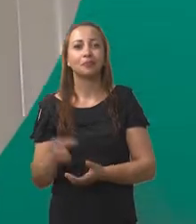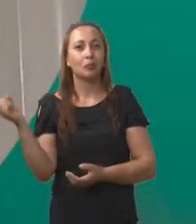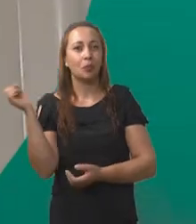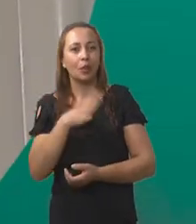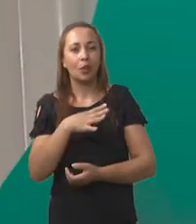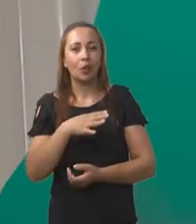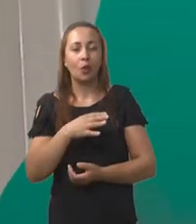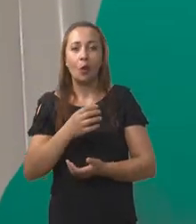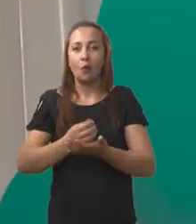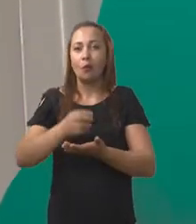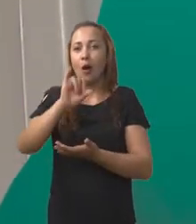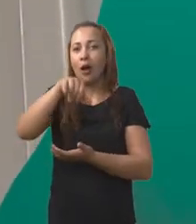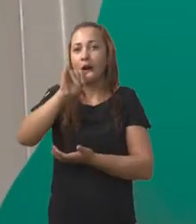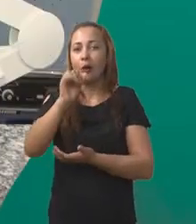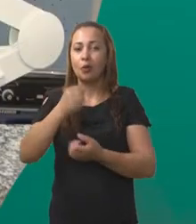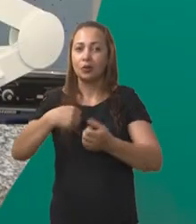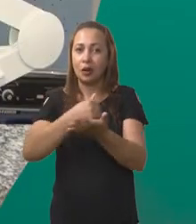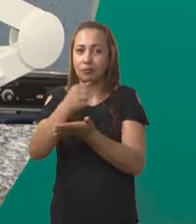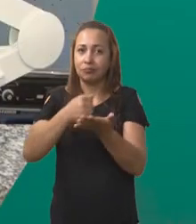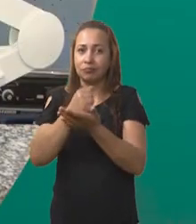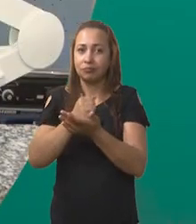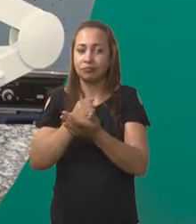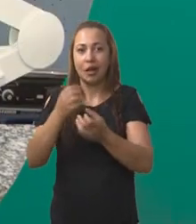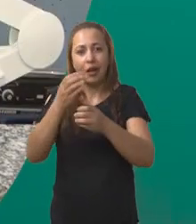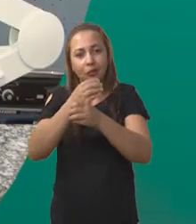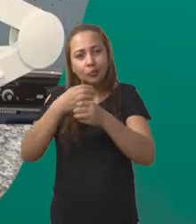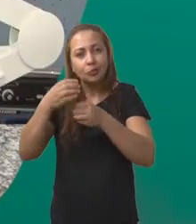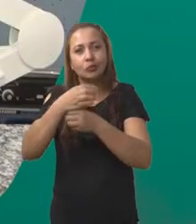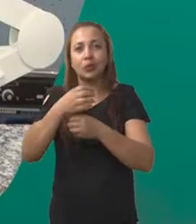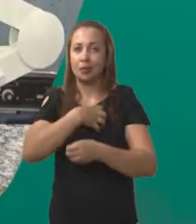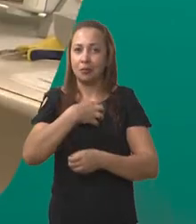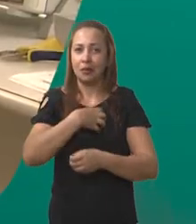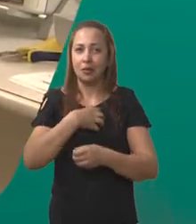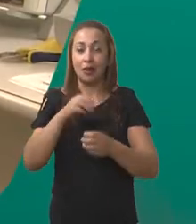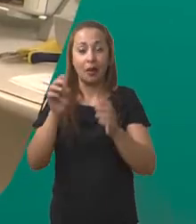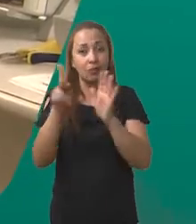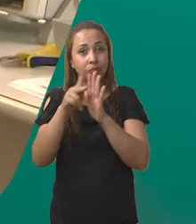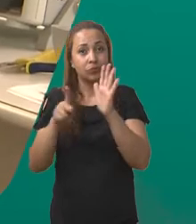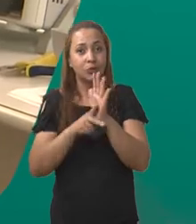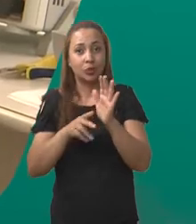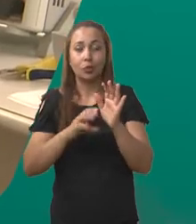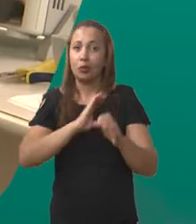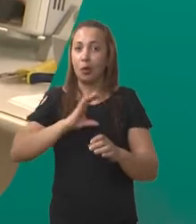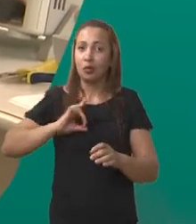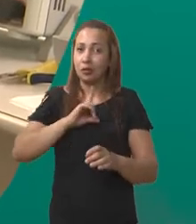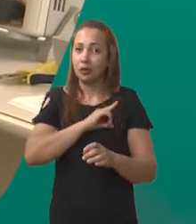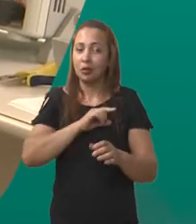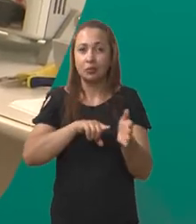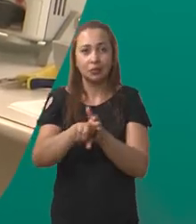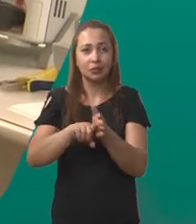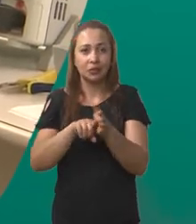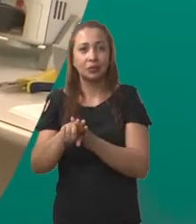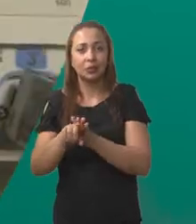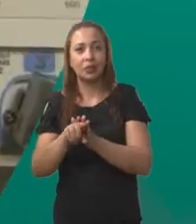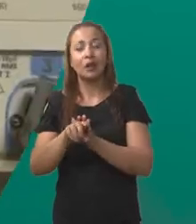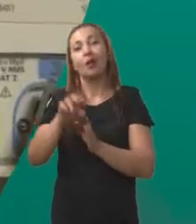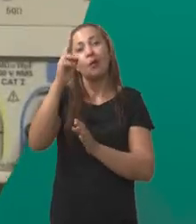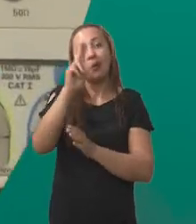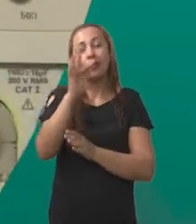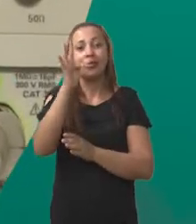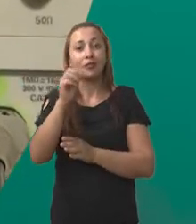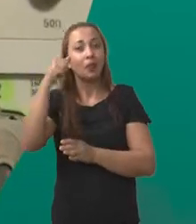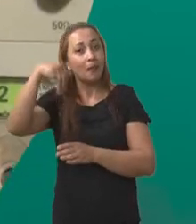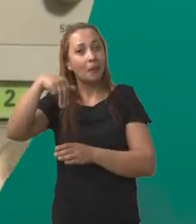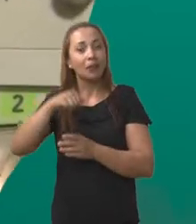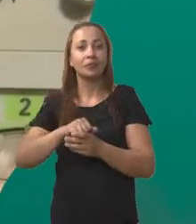Novo tipo de iogurte à base de cogumelo é criado na Bahia. O projeto, coordenado por pesquisadores da Universidade